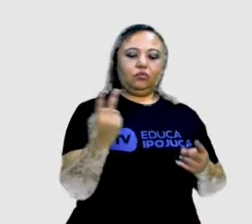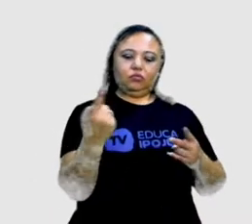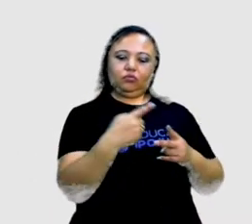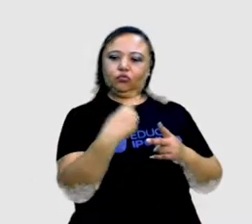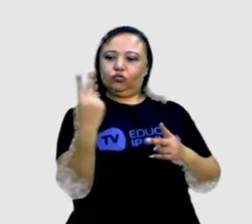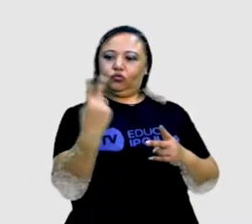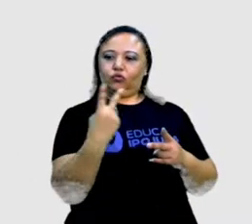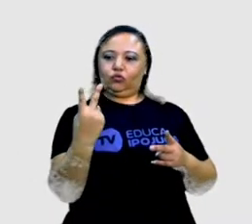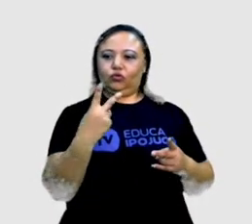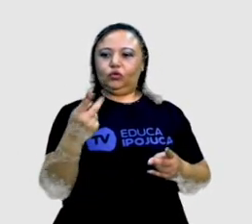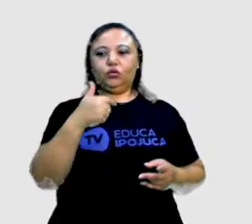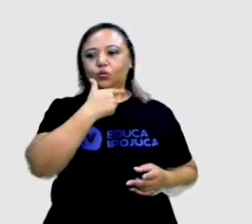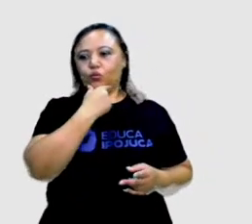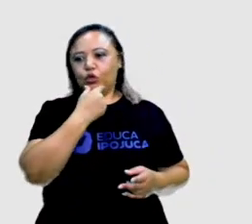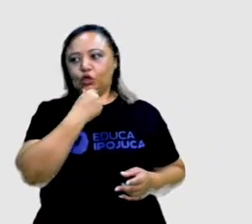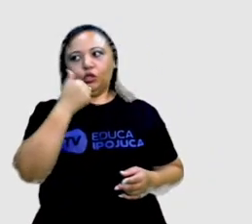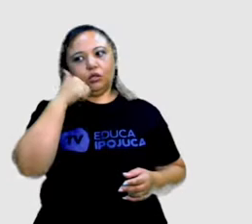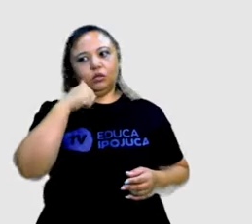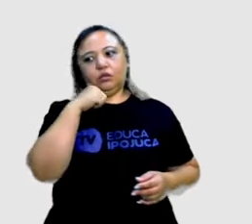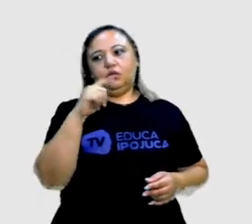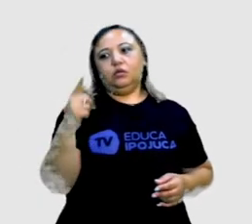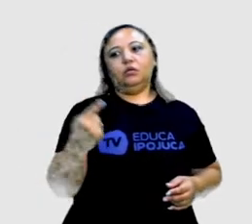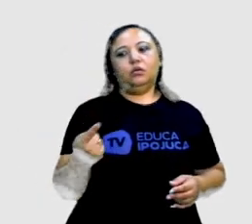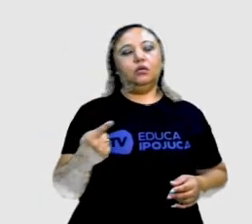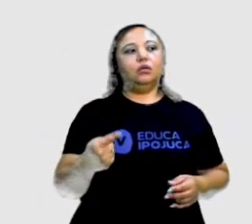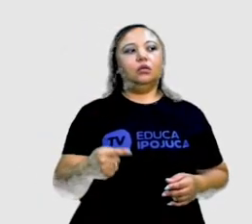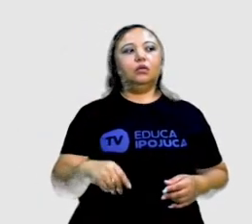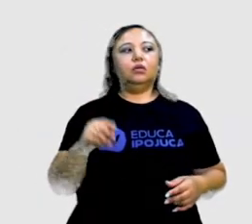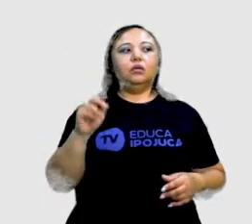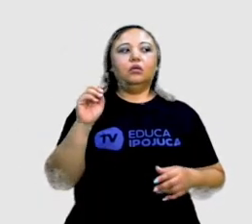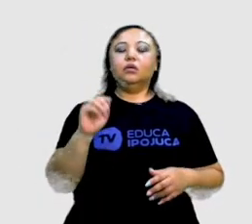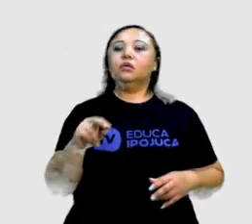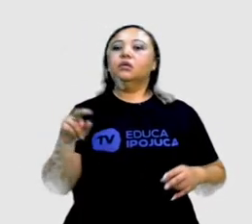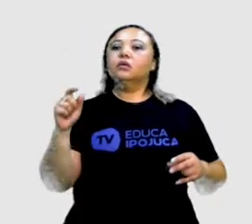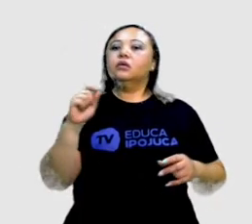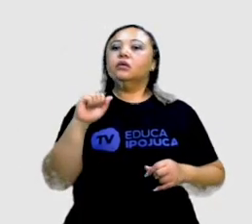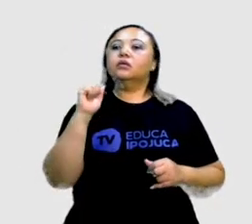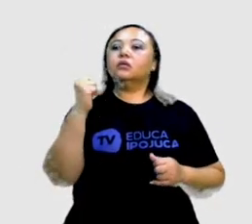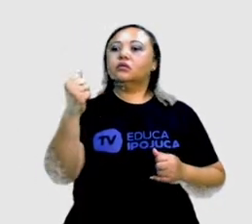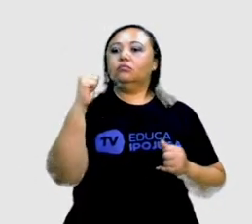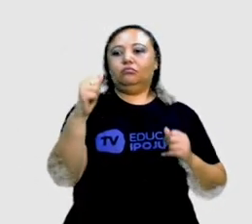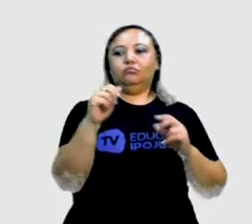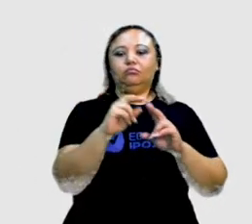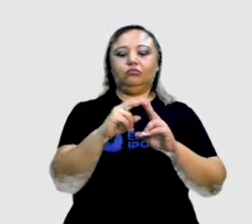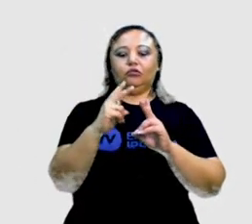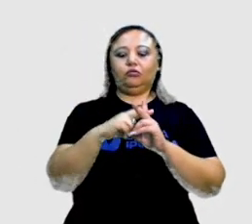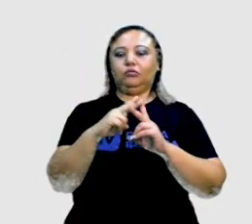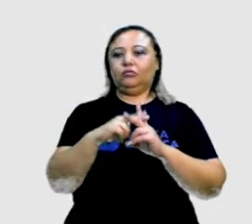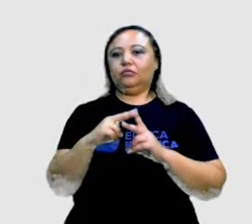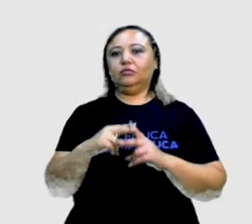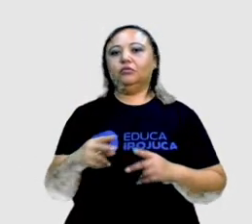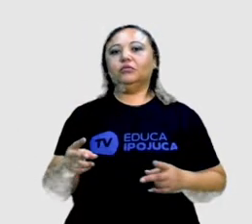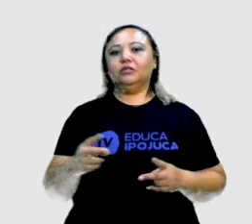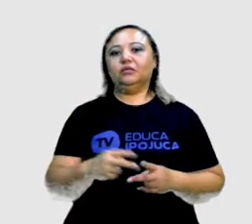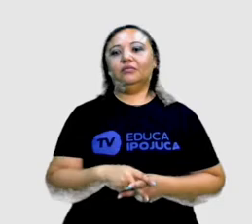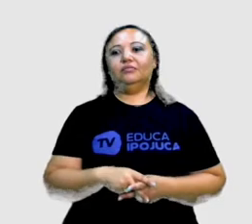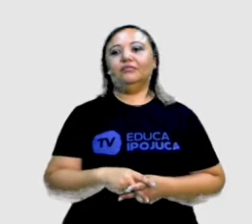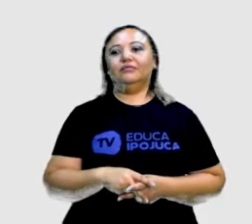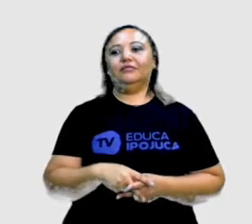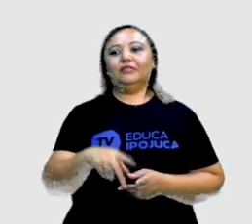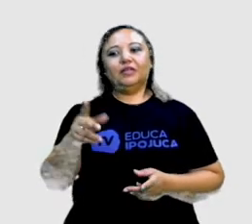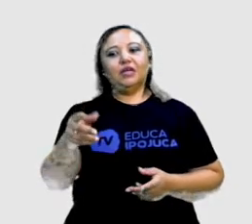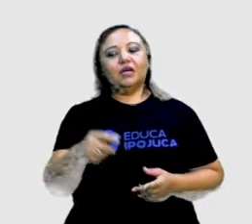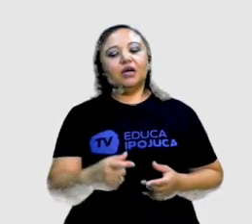se levantam das carteiras, movimentando braços uma em direção ao outro. O volume das